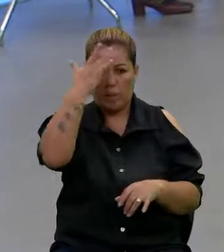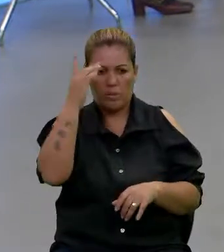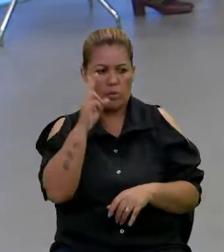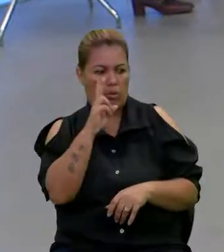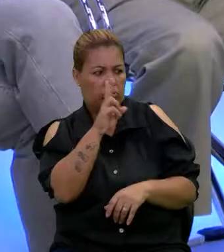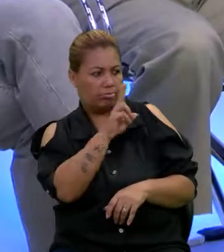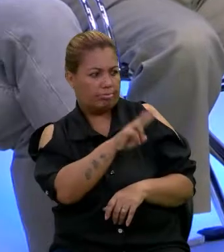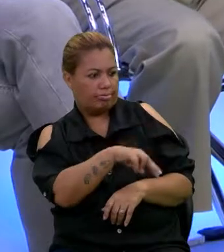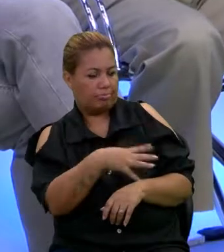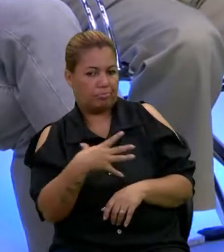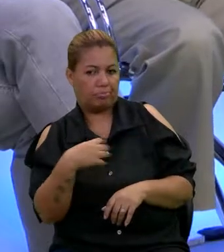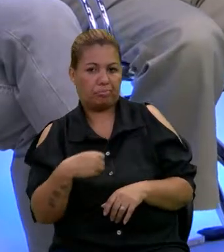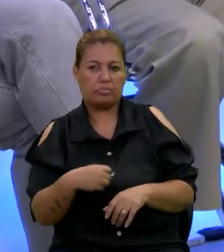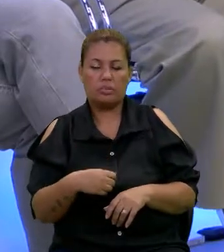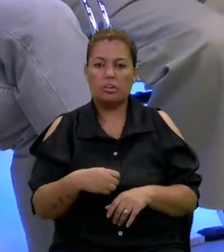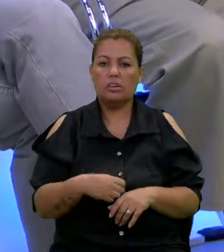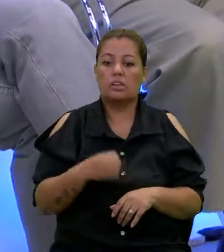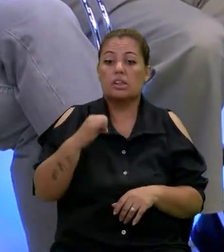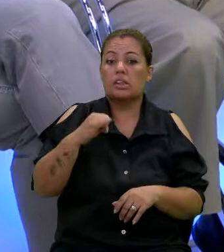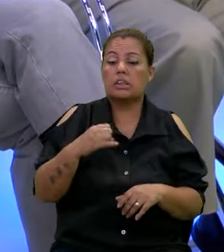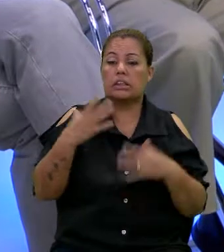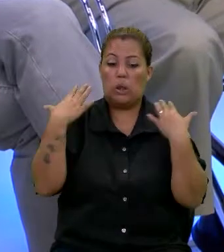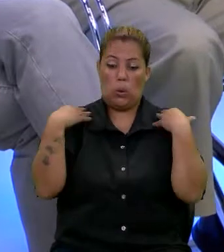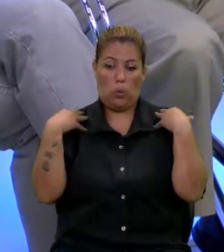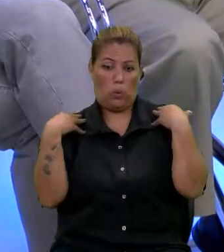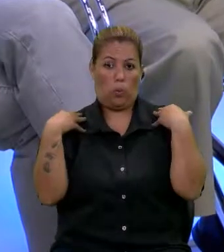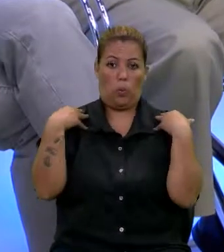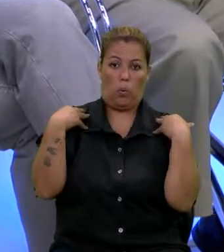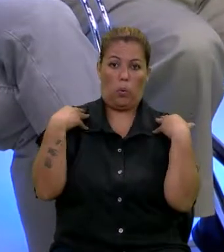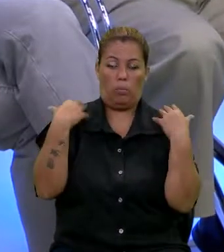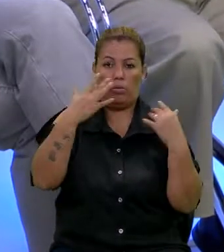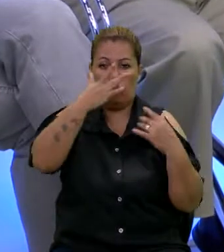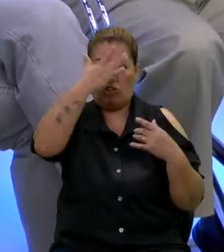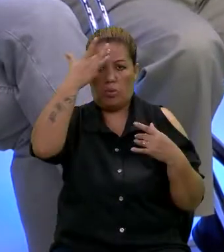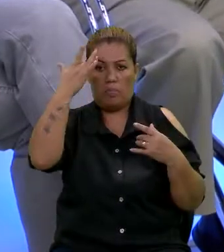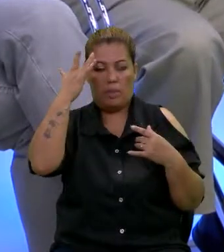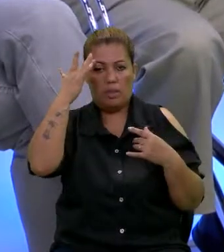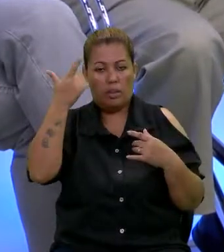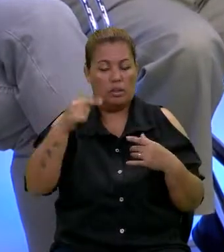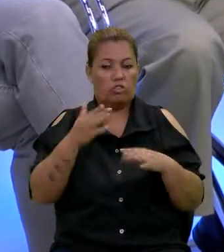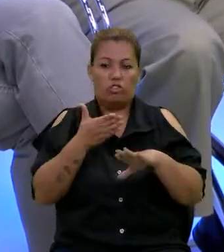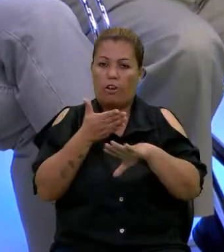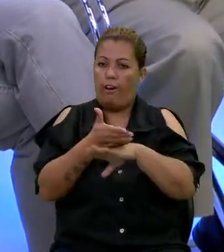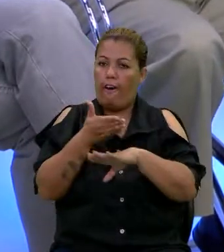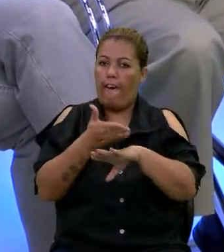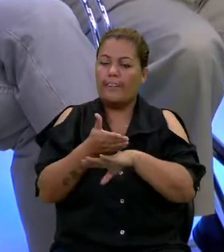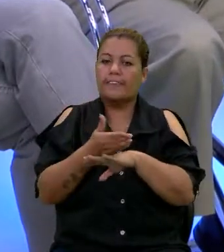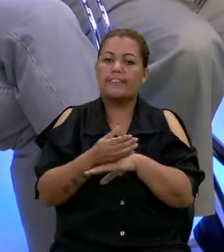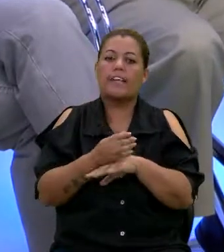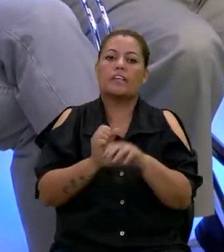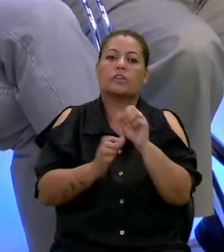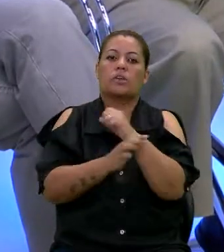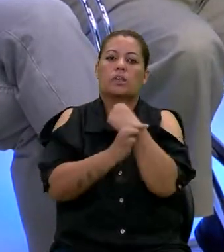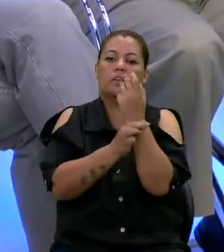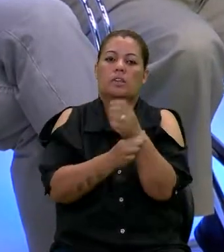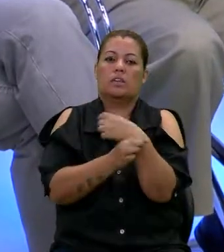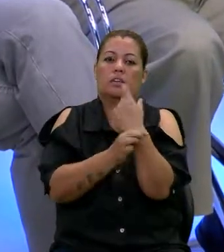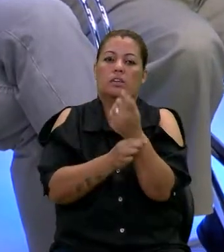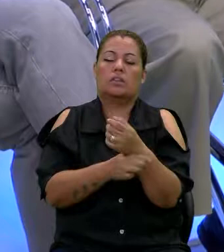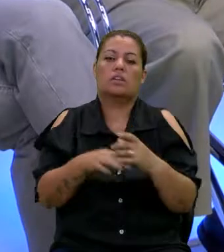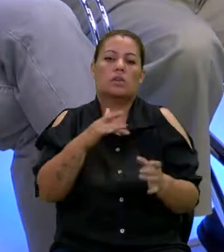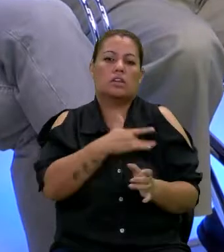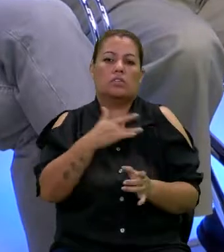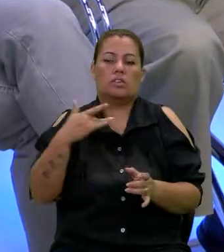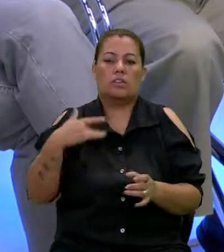da filha dela, se o corpo de uma pessoa não tiver acesso à reabilitação, aos serviços de